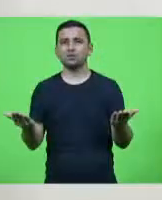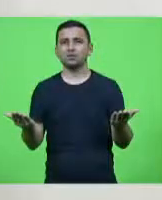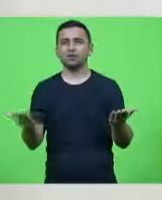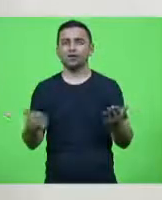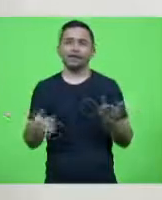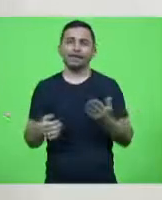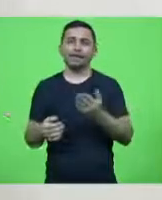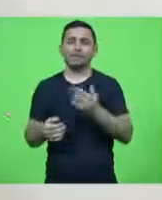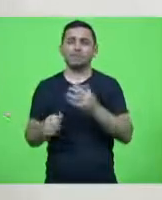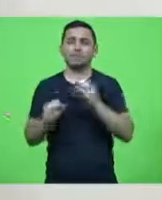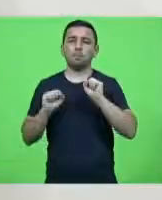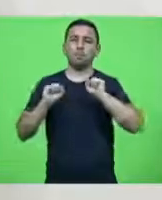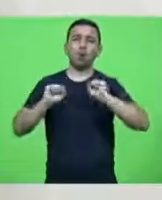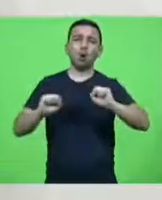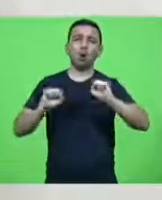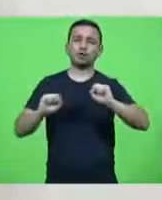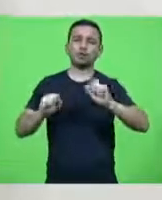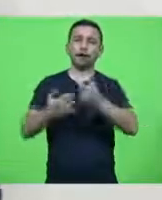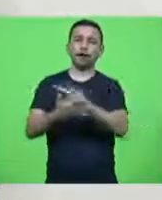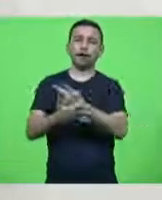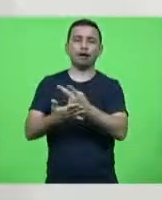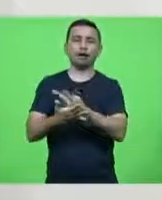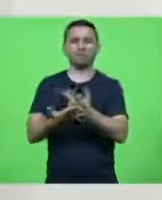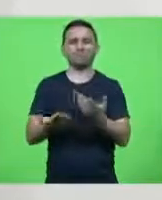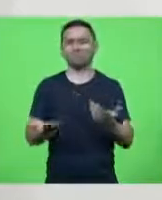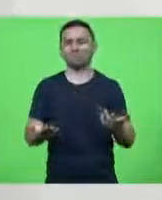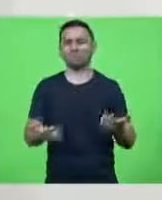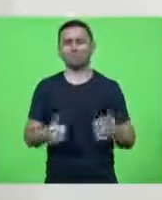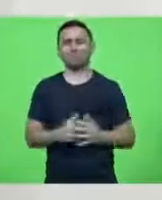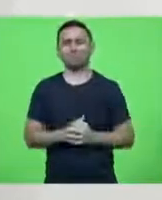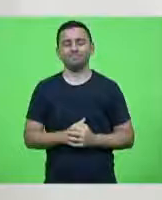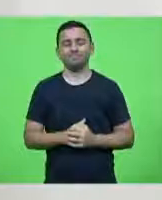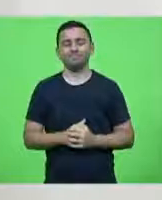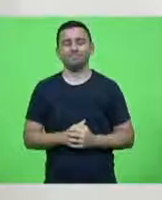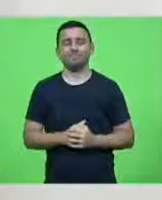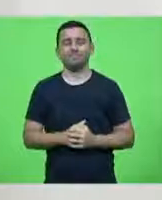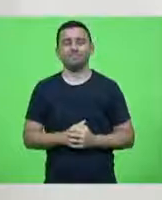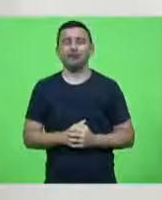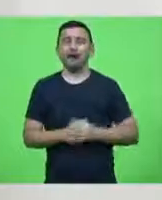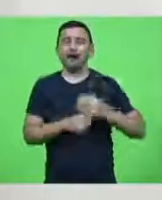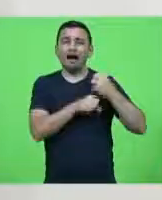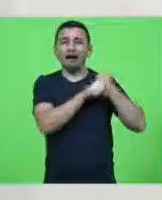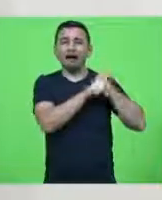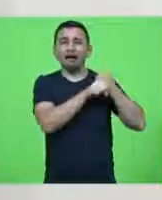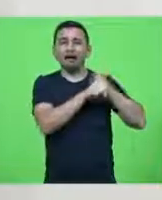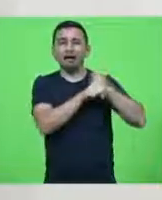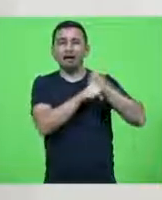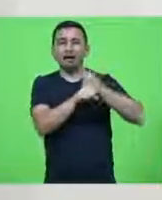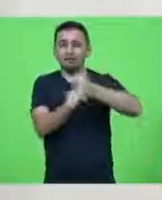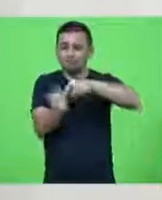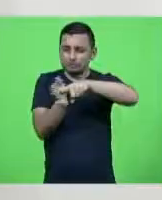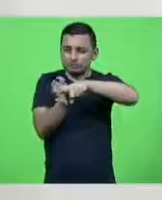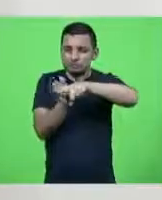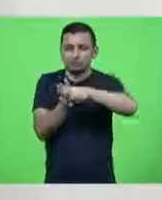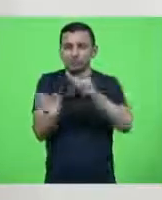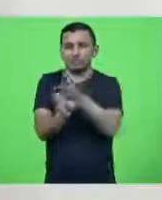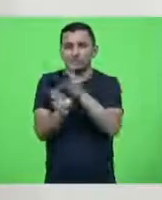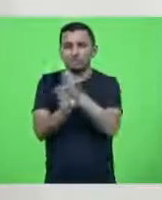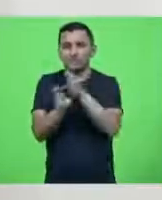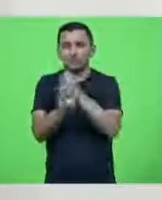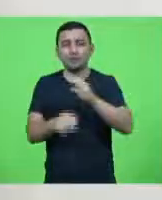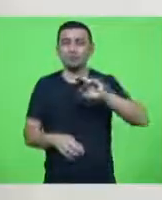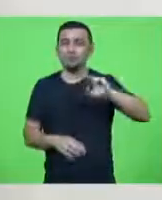suposto ilícito. Depois de anos de investigações, depois de milhões